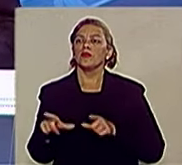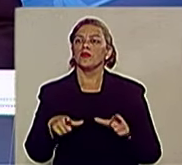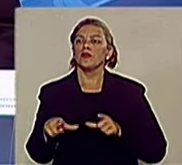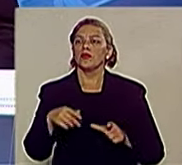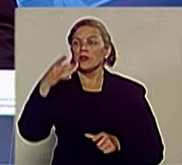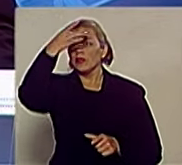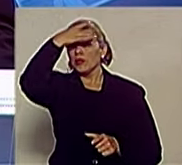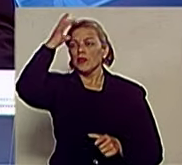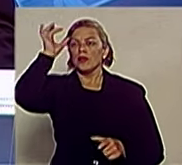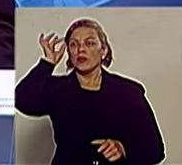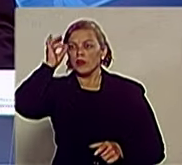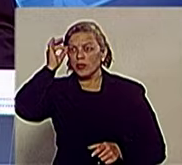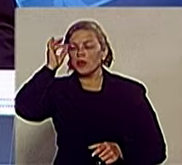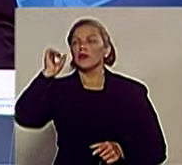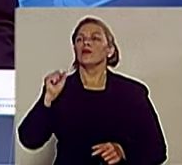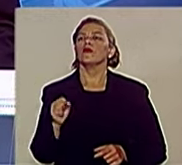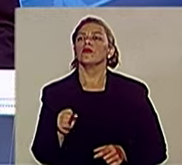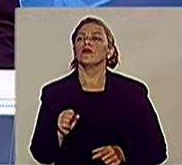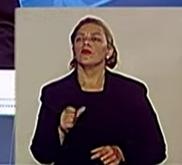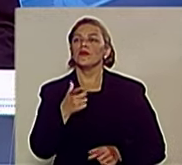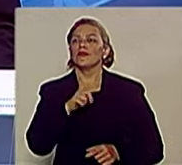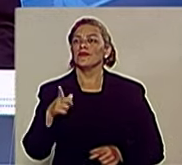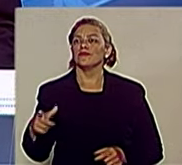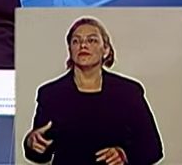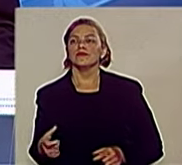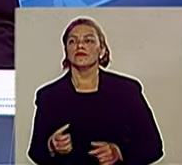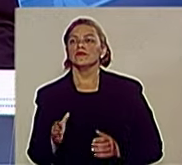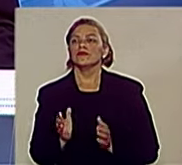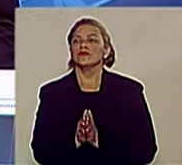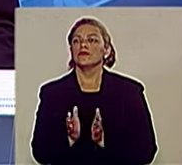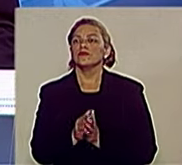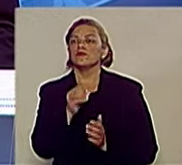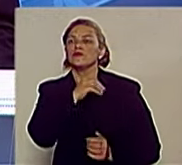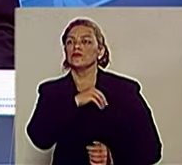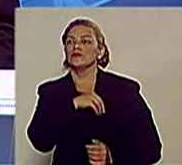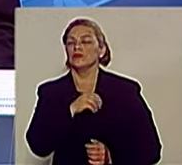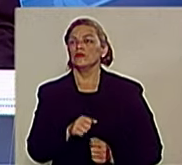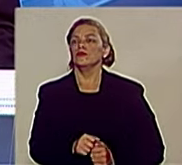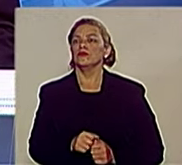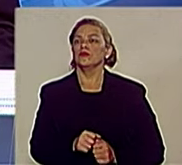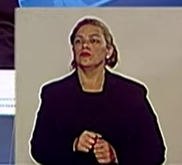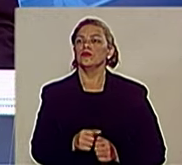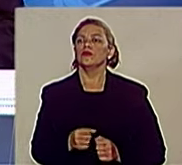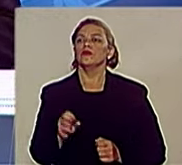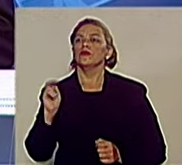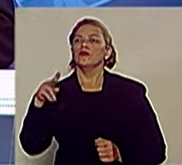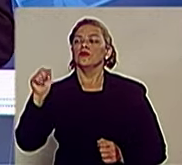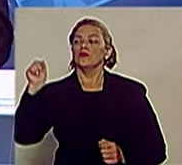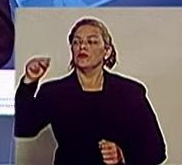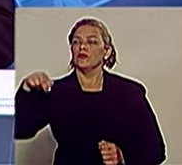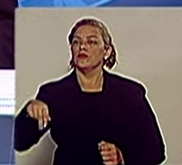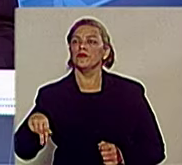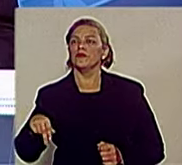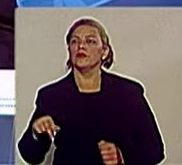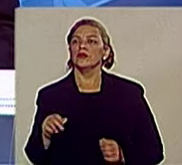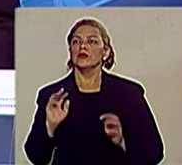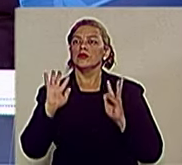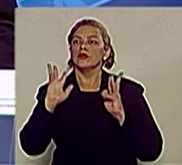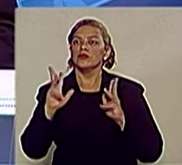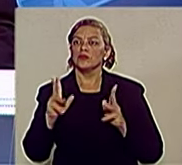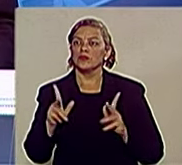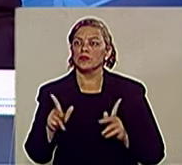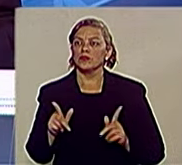aluga para a prefeitura, é as entidades sociais, é as vans que transportam deficientes. A cada lugar que se vai,